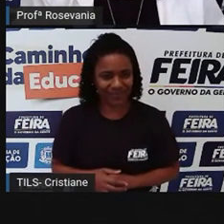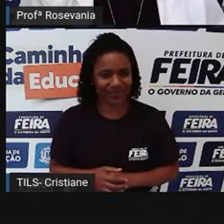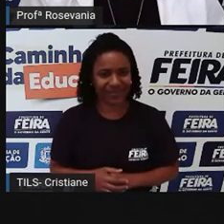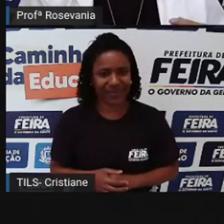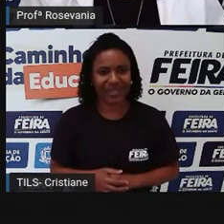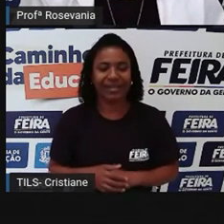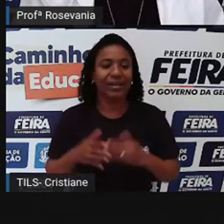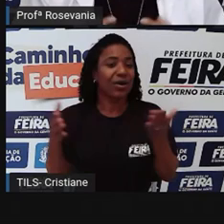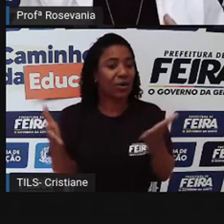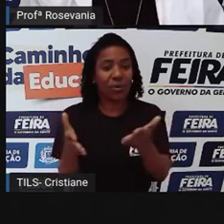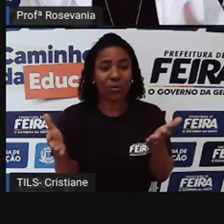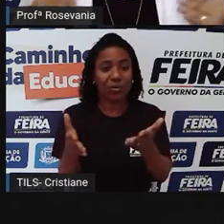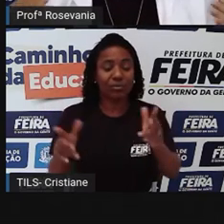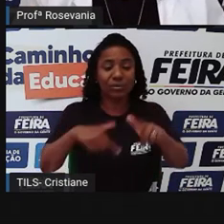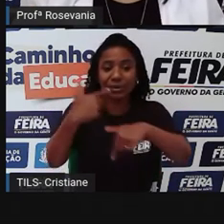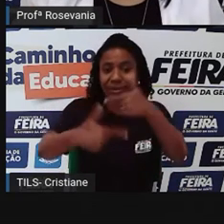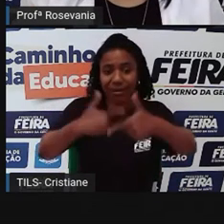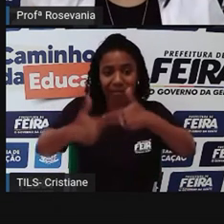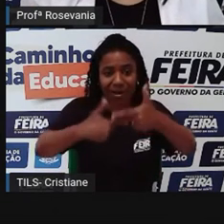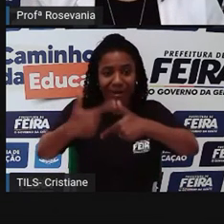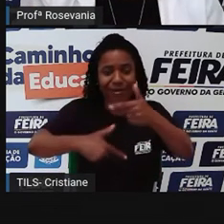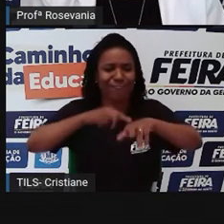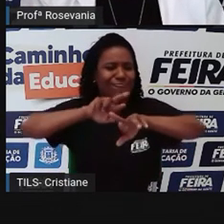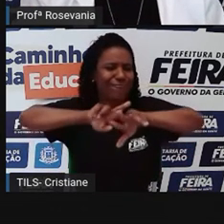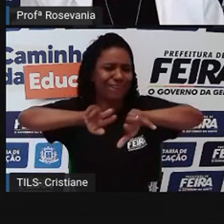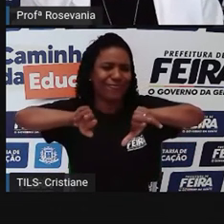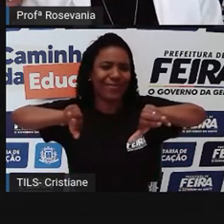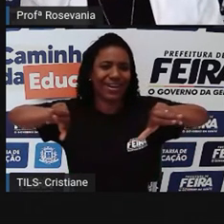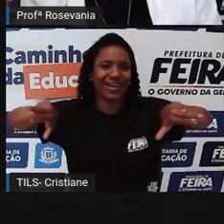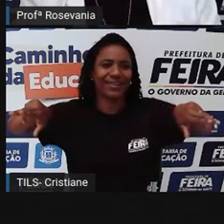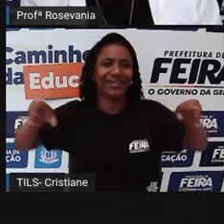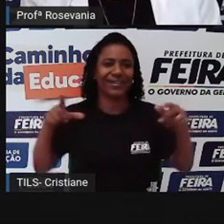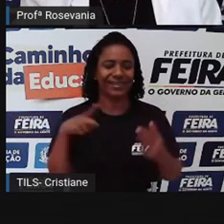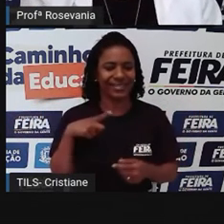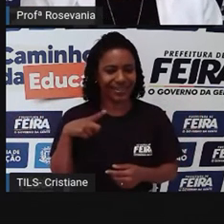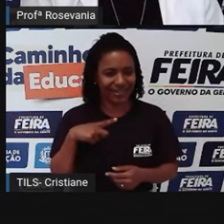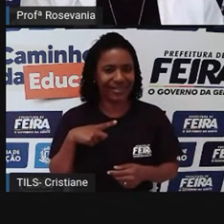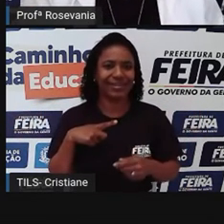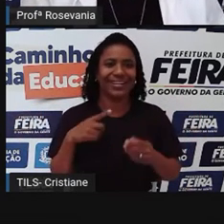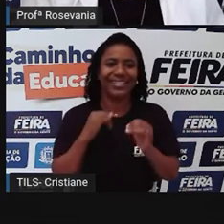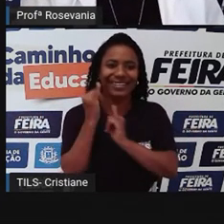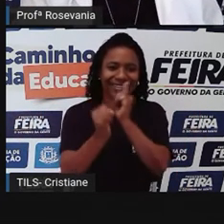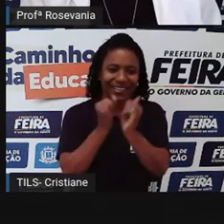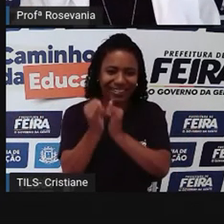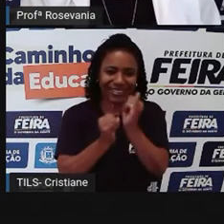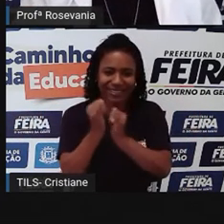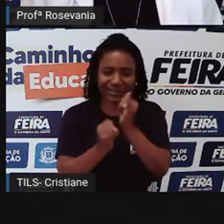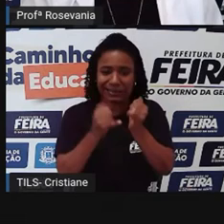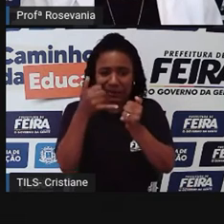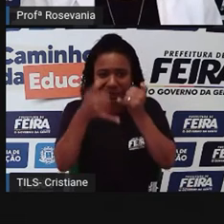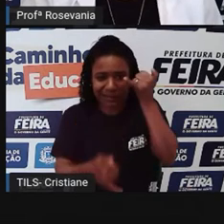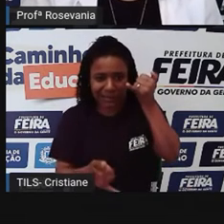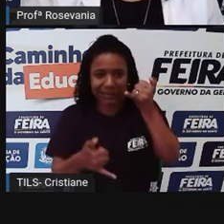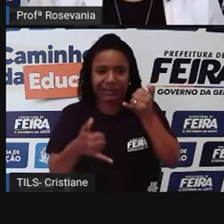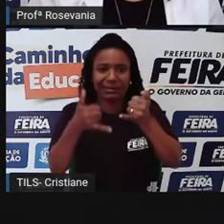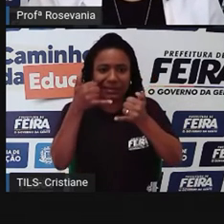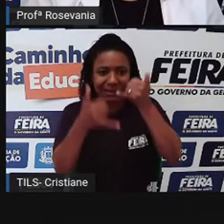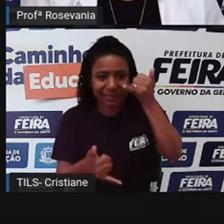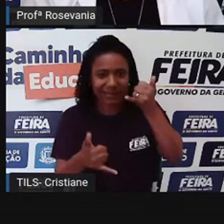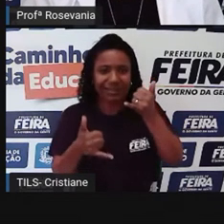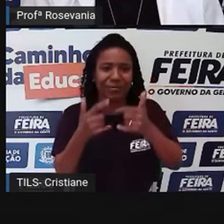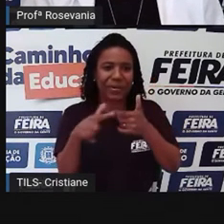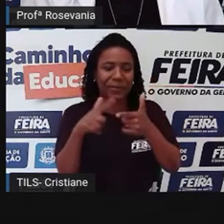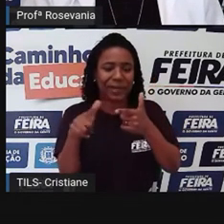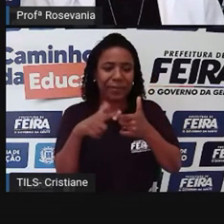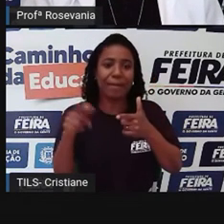Hoje, tem serviço para tudo, gente, inclusive para consertar a internet quando dá algum tipo de problemazinho ali,